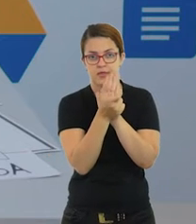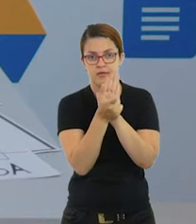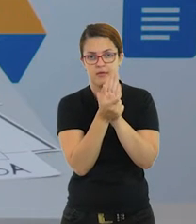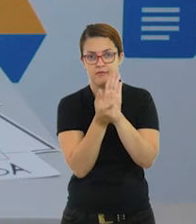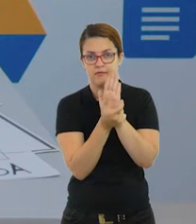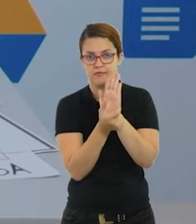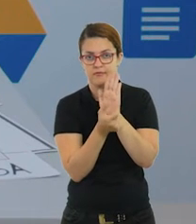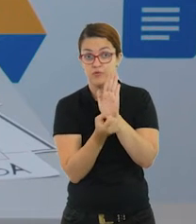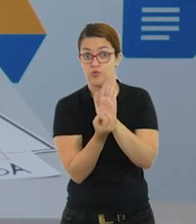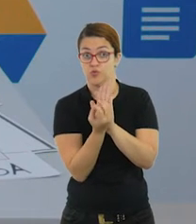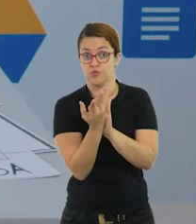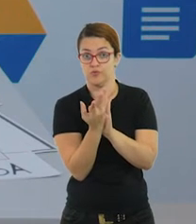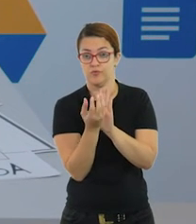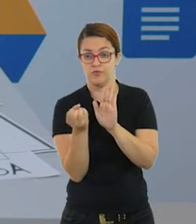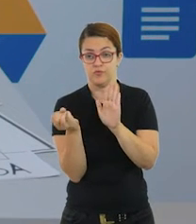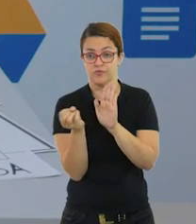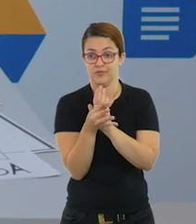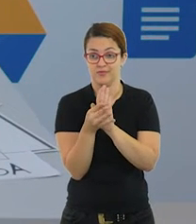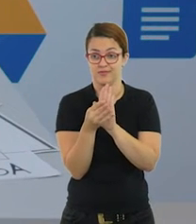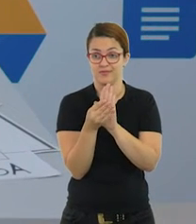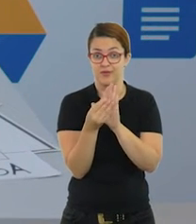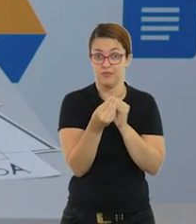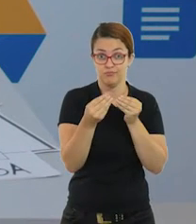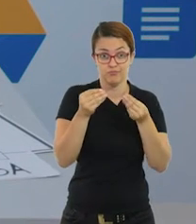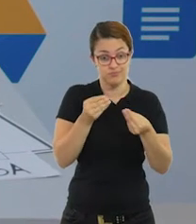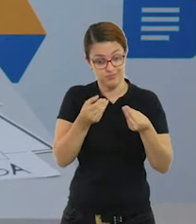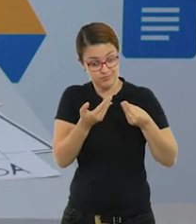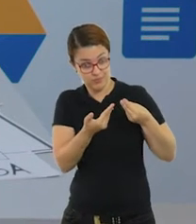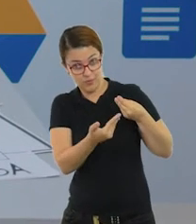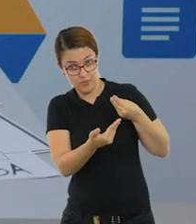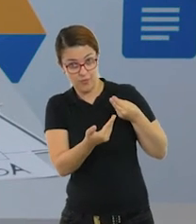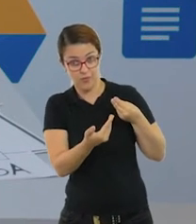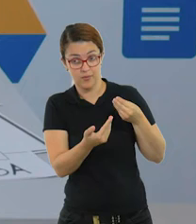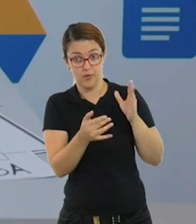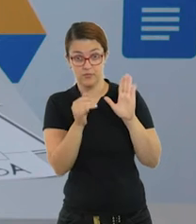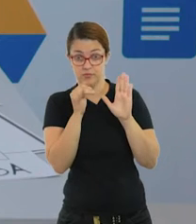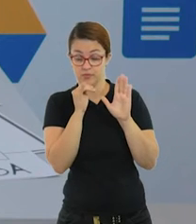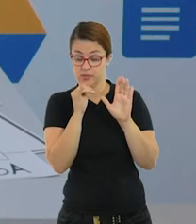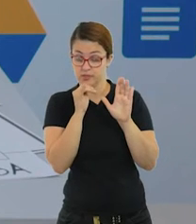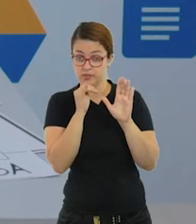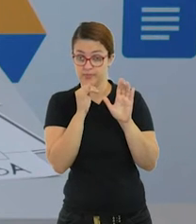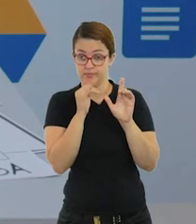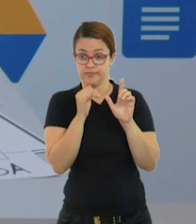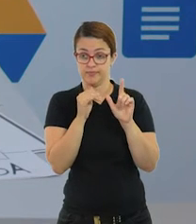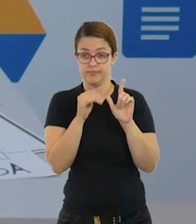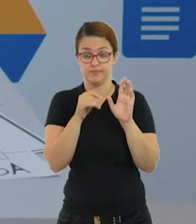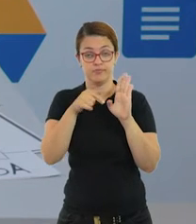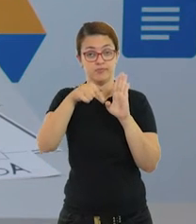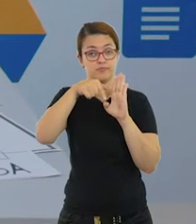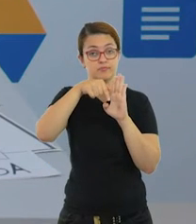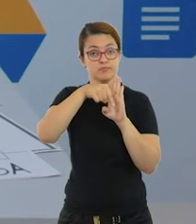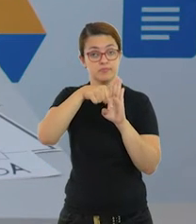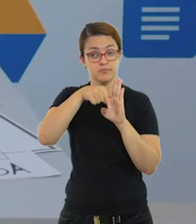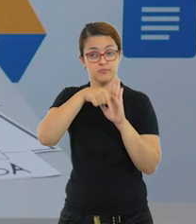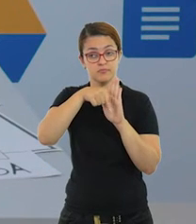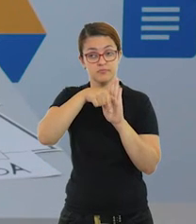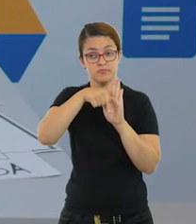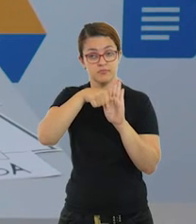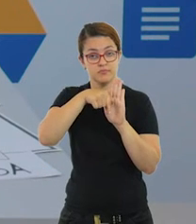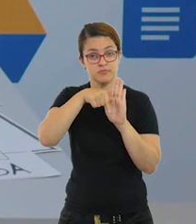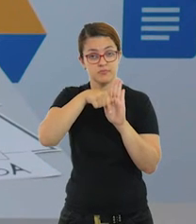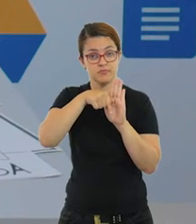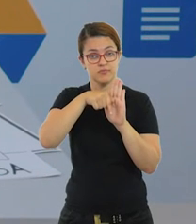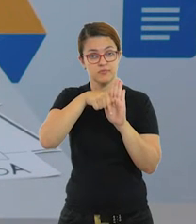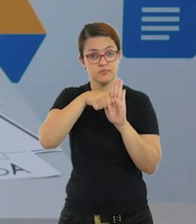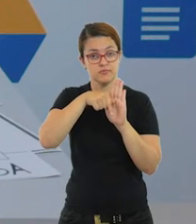novas palavras. E vai ficar assim. Veja o meu exemplo. Com a letra Q, eu